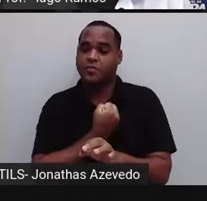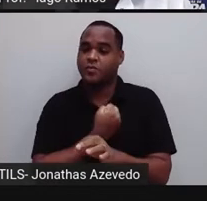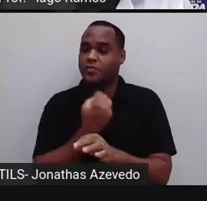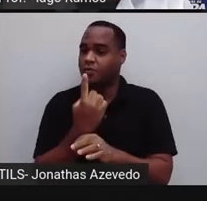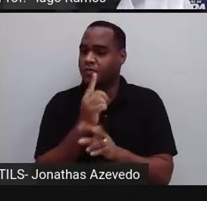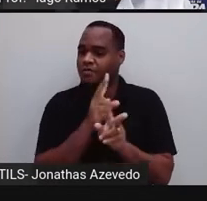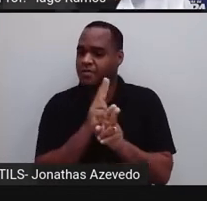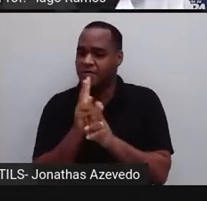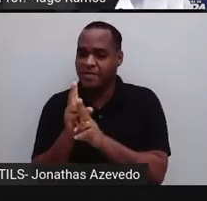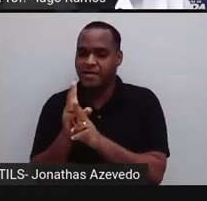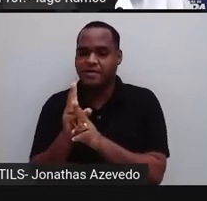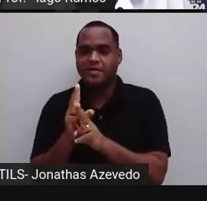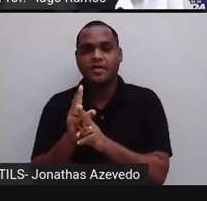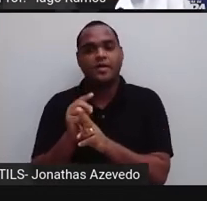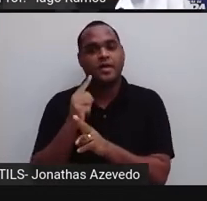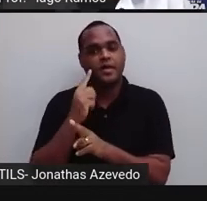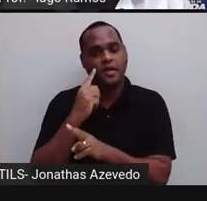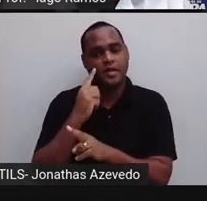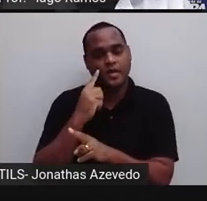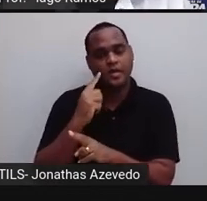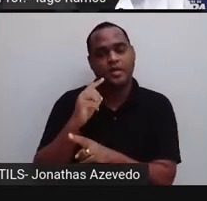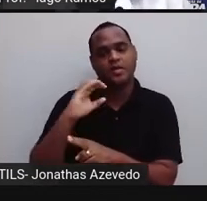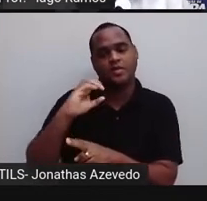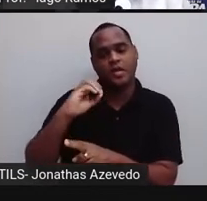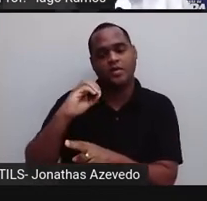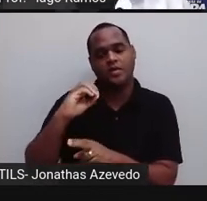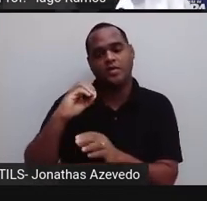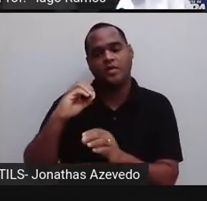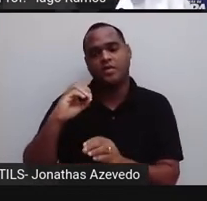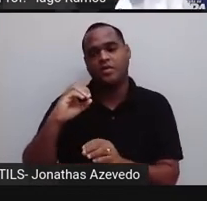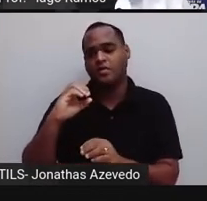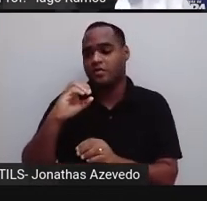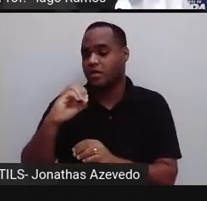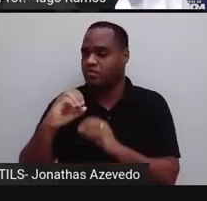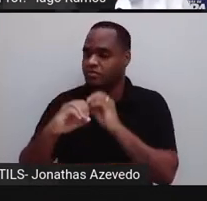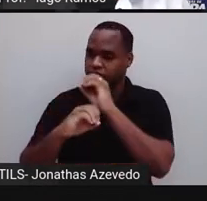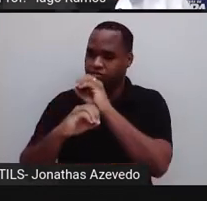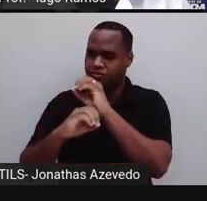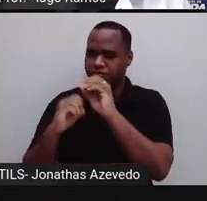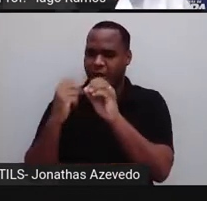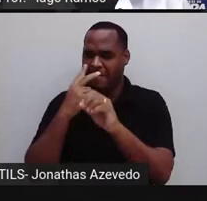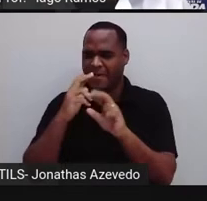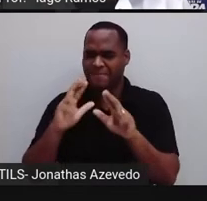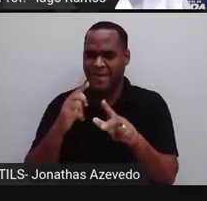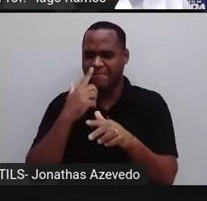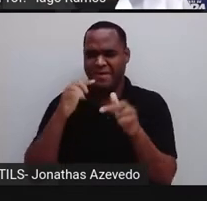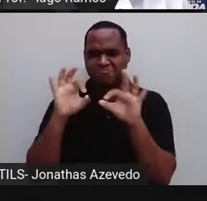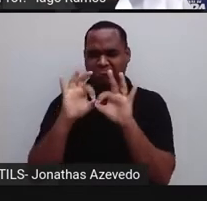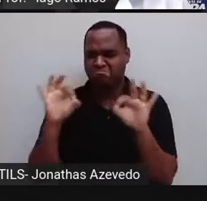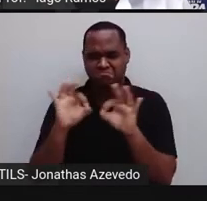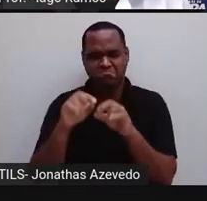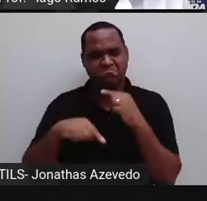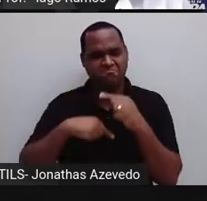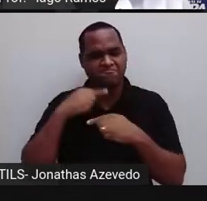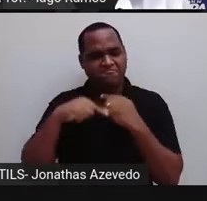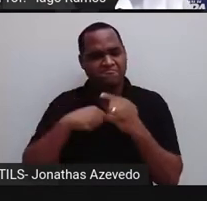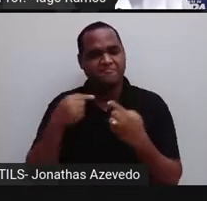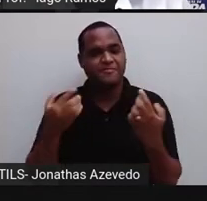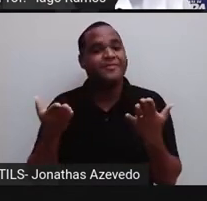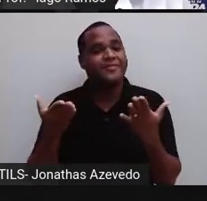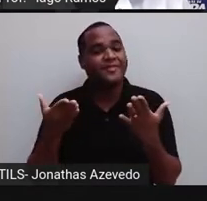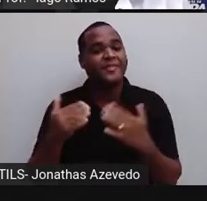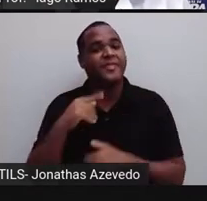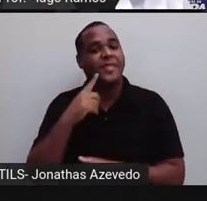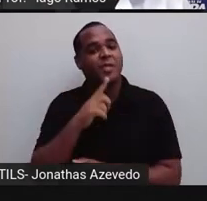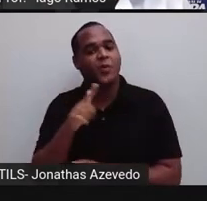Só não pode ser 0 elevado a 0, que a matemática vai chamar isso de indeterminação. Tá bom? E um outro